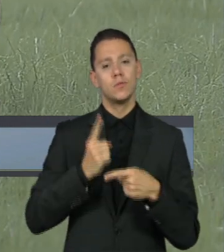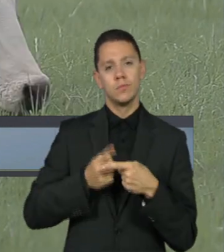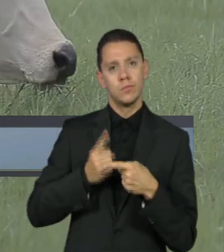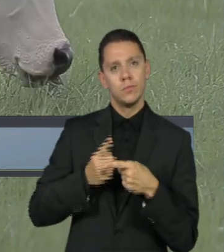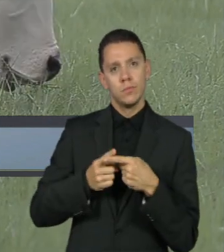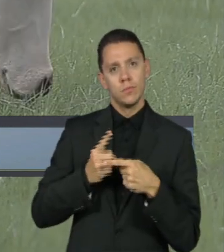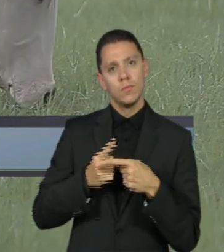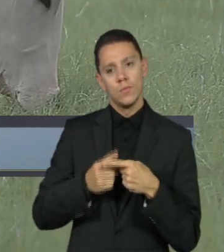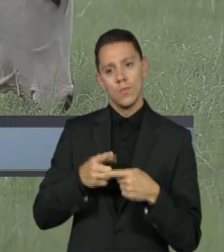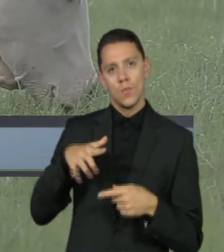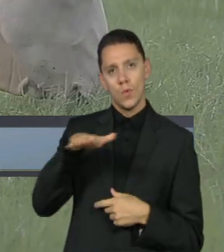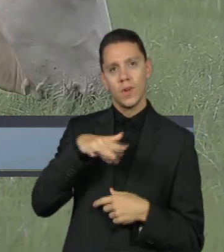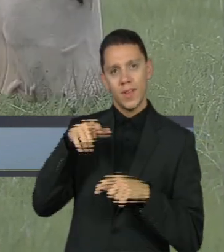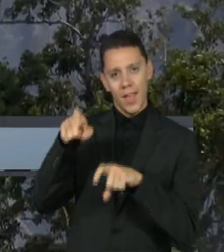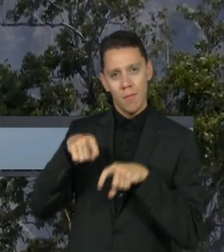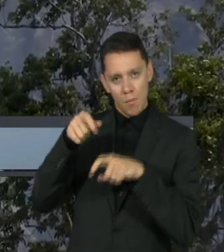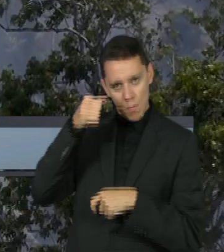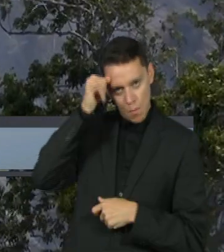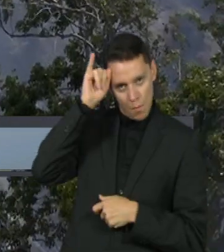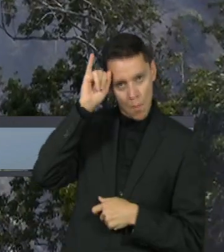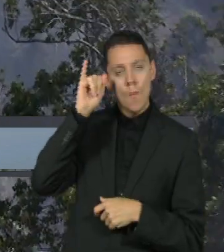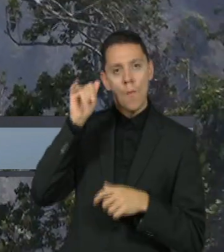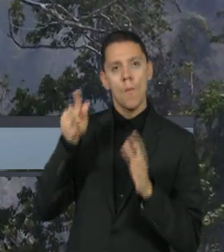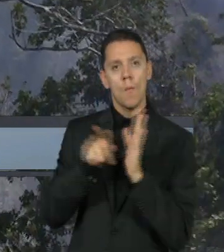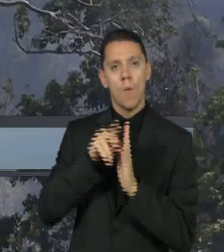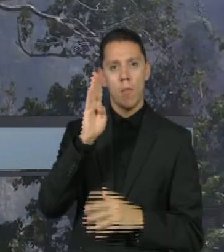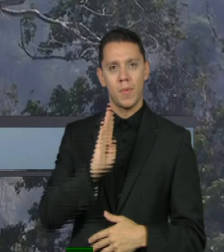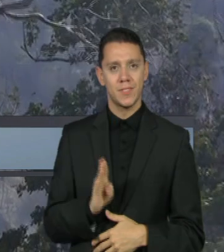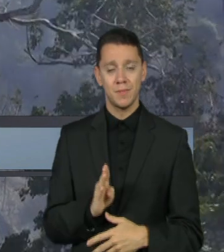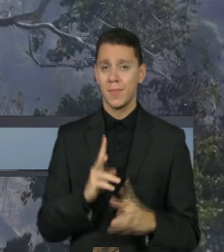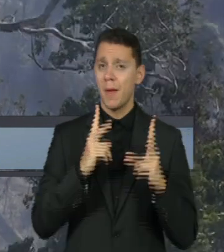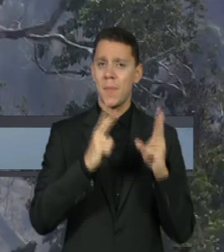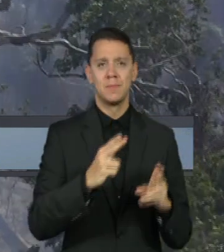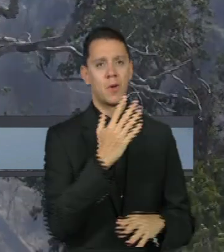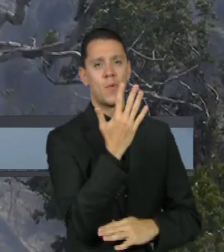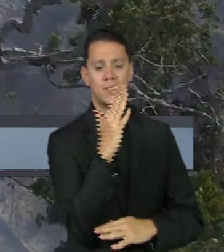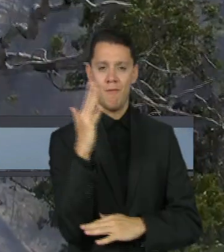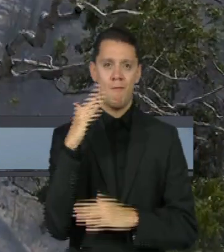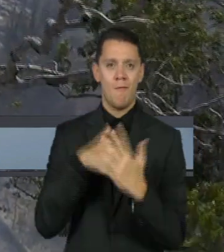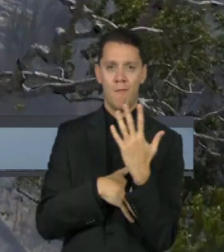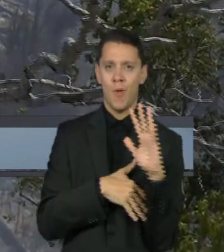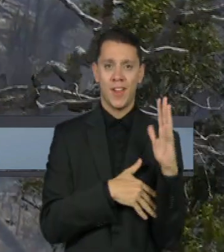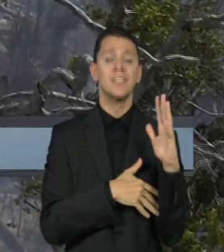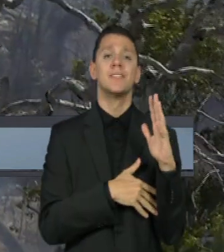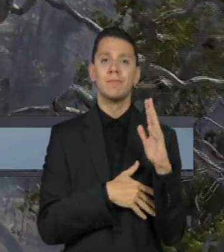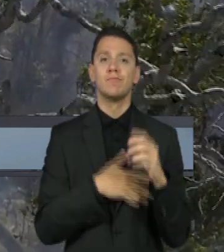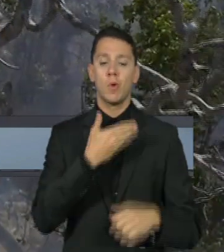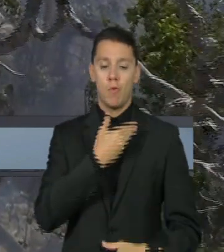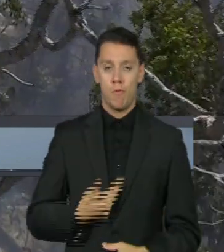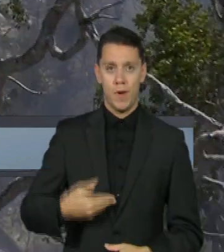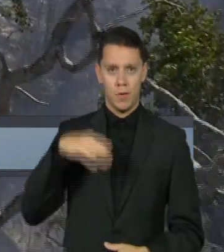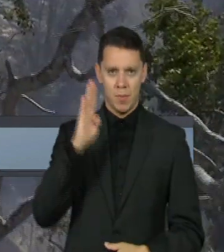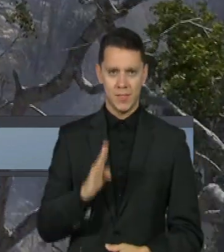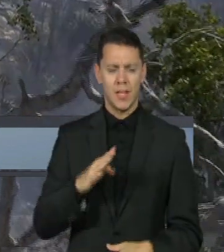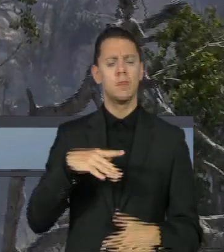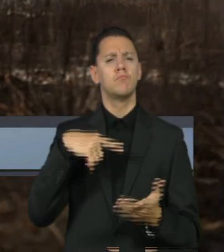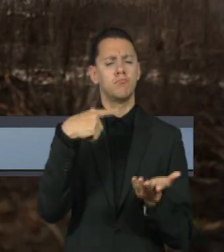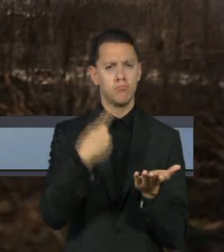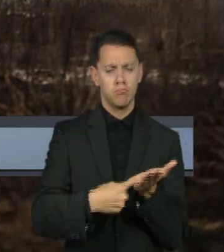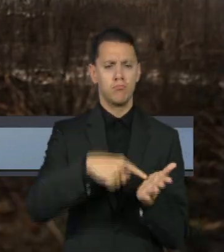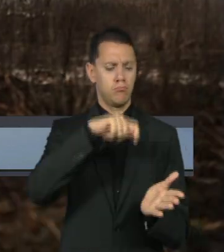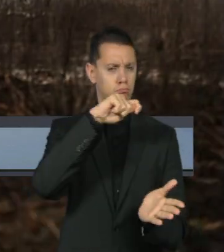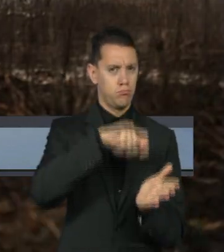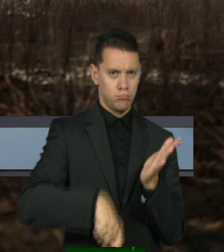do rebanho bovino brasileiro. A mesma coisa com as florestas. O governo brasileiro assinou um compromisso de florestas,